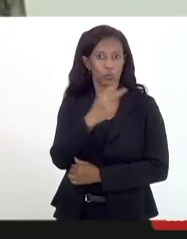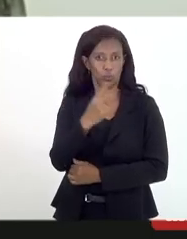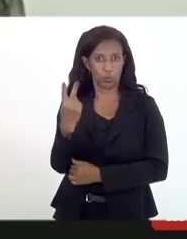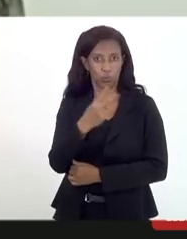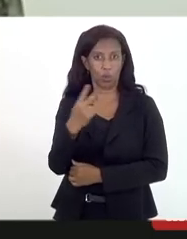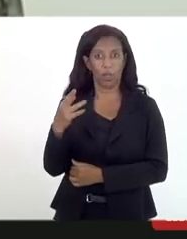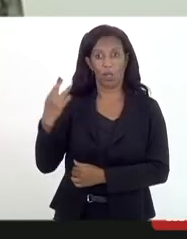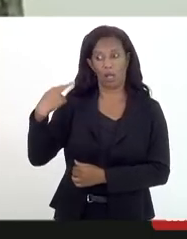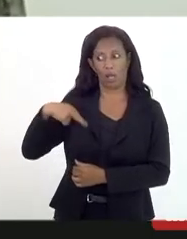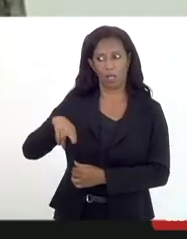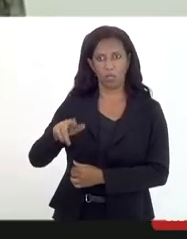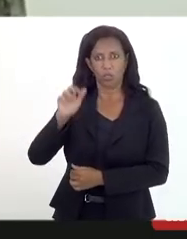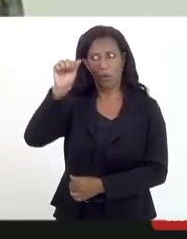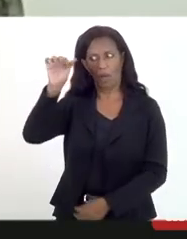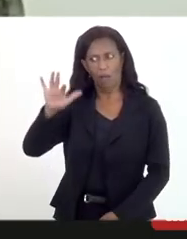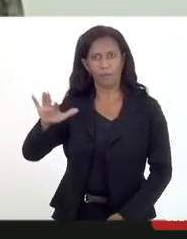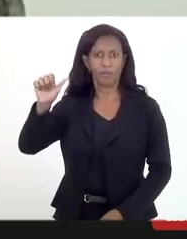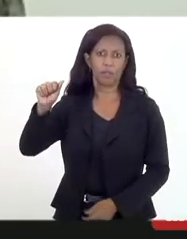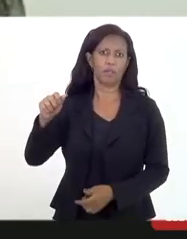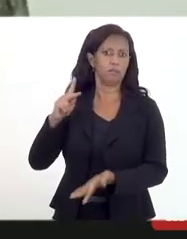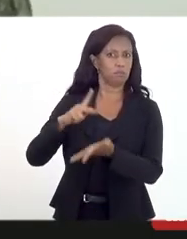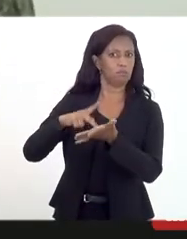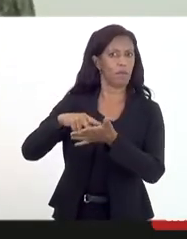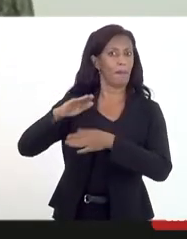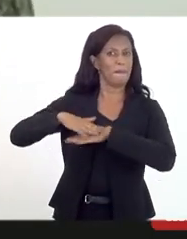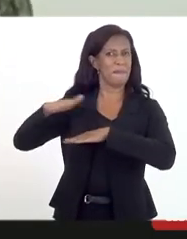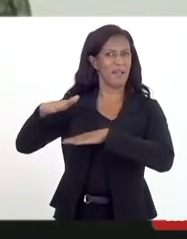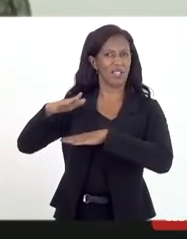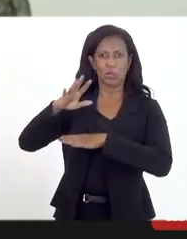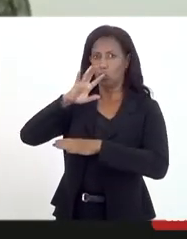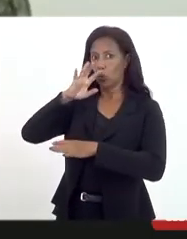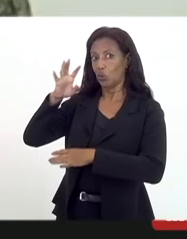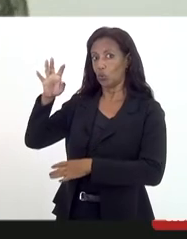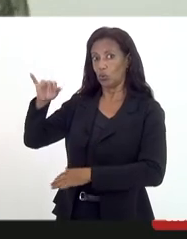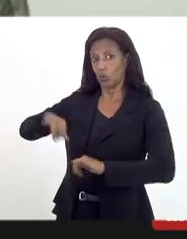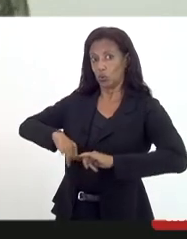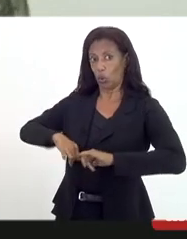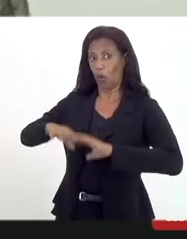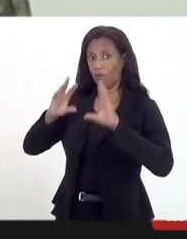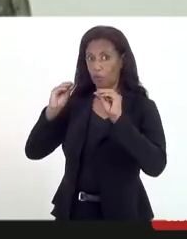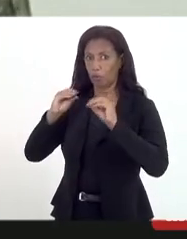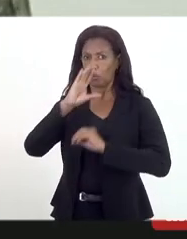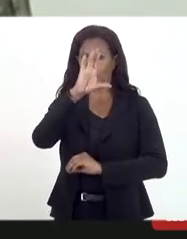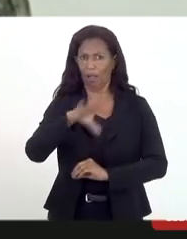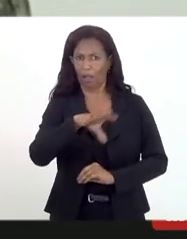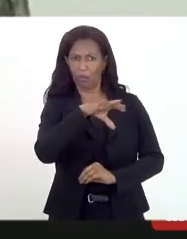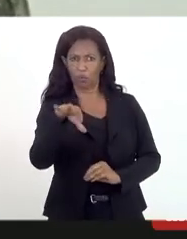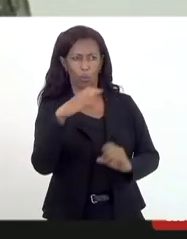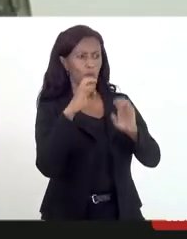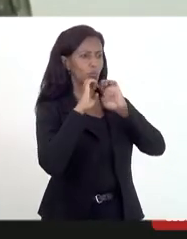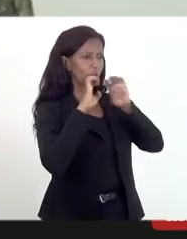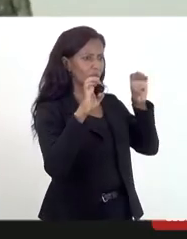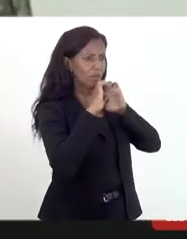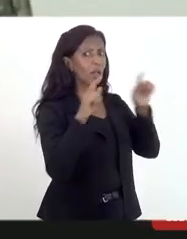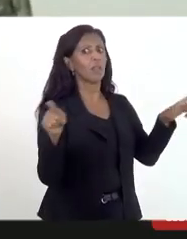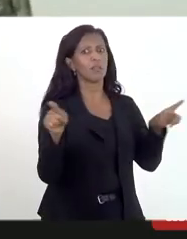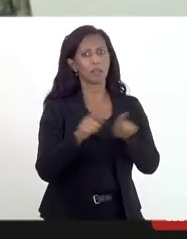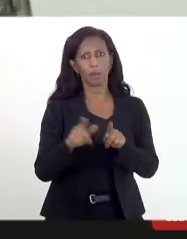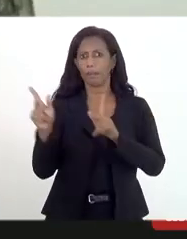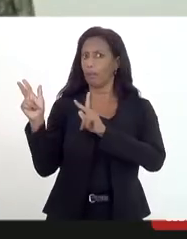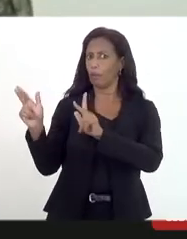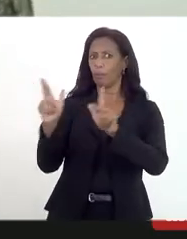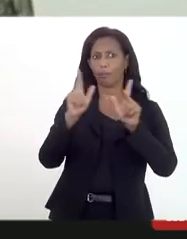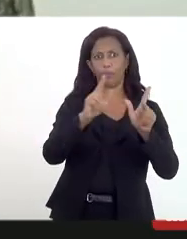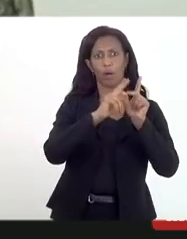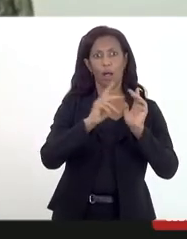as religiões de matrizes africanas são mais atacadas mas nós também evangélicos e católicos e espíritos também passamos por essa situação